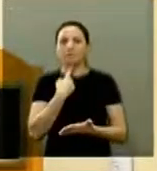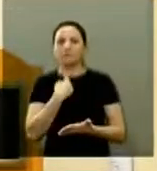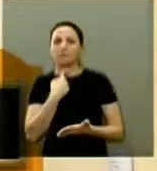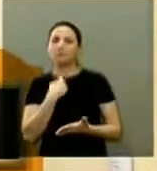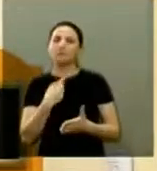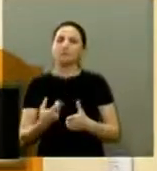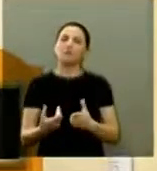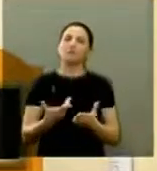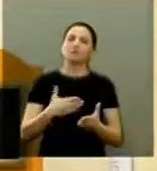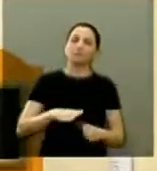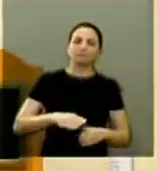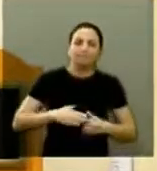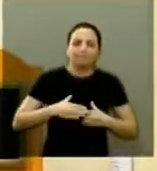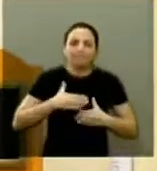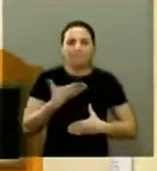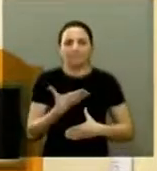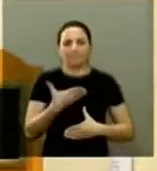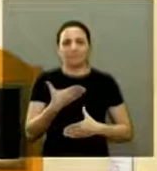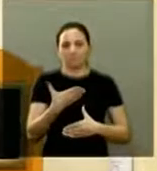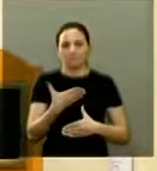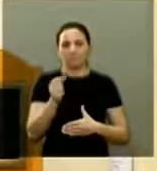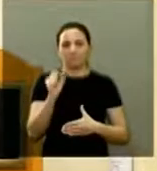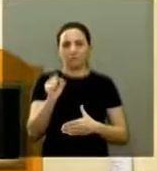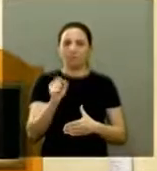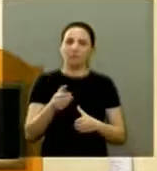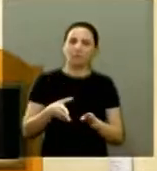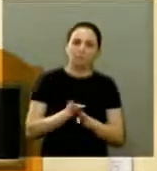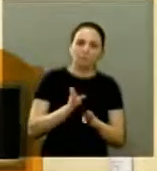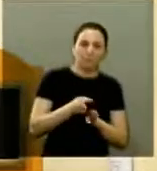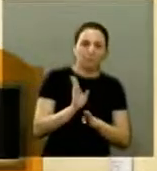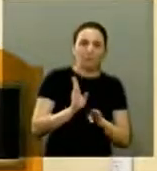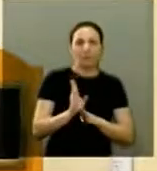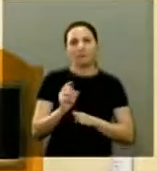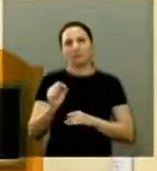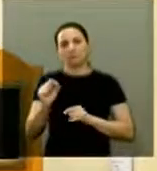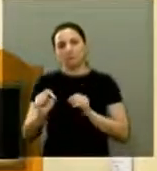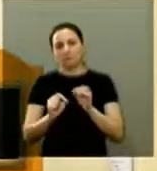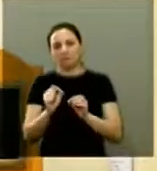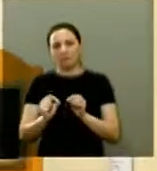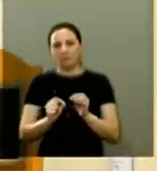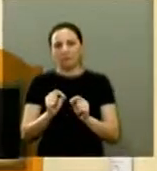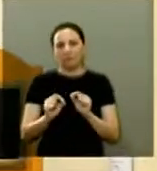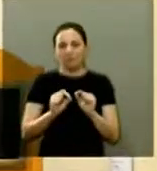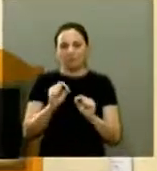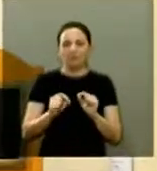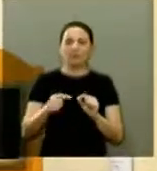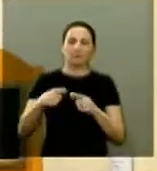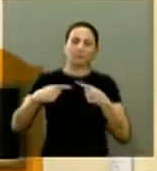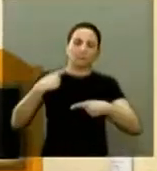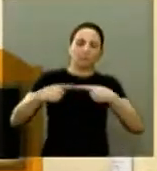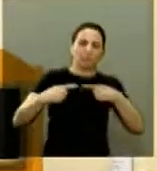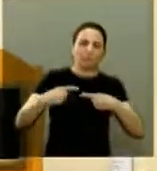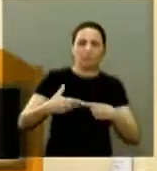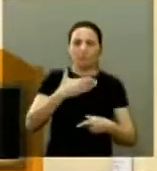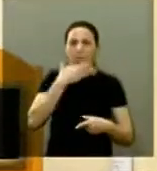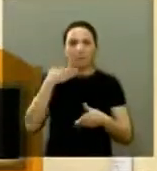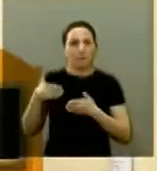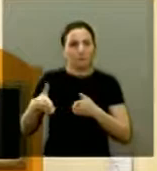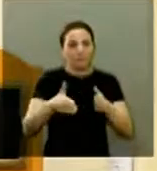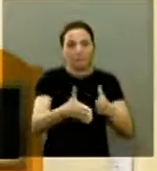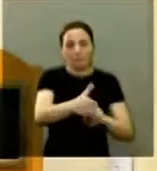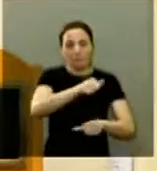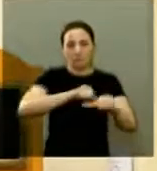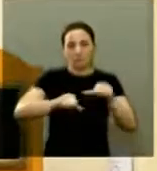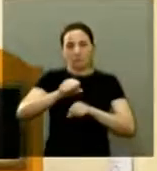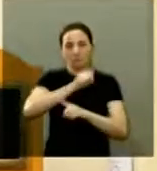e coragem de continuar no caminho de acreditar que a política ainda é o melhor caminho para transformar a nossa sociedade